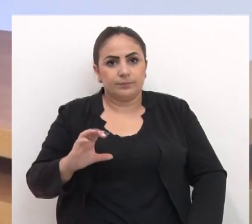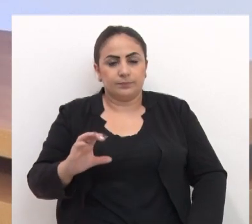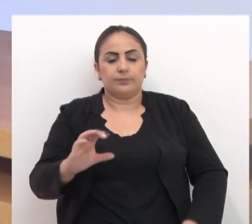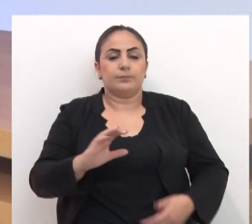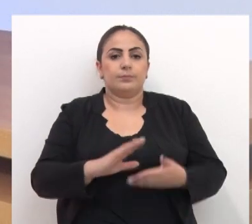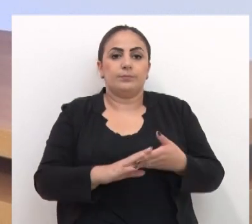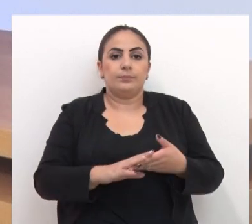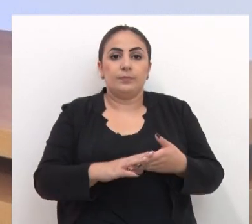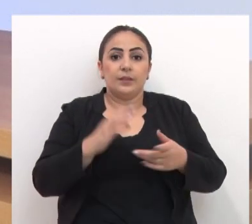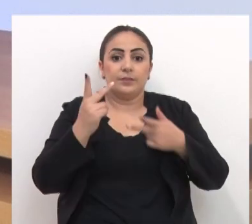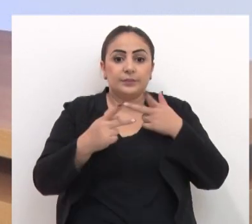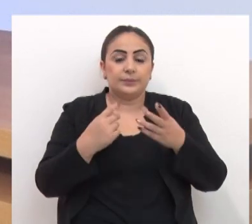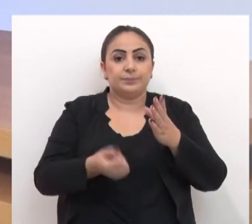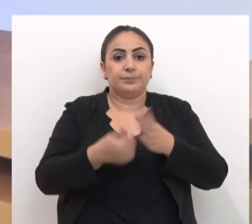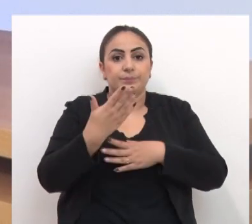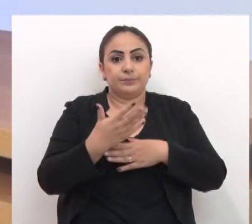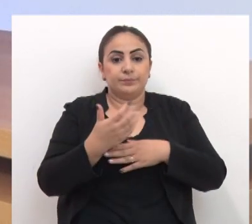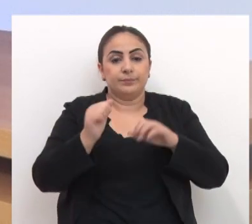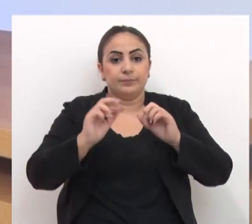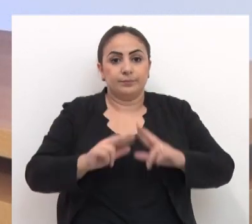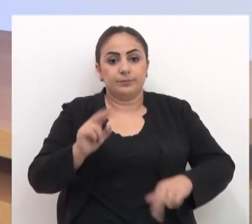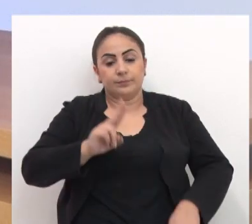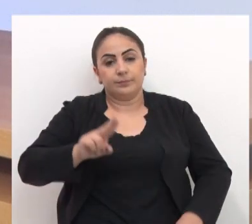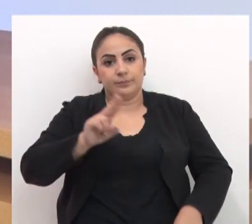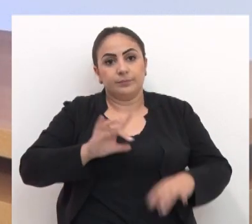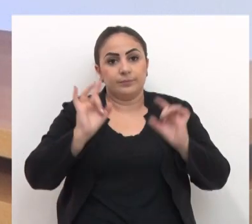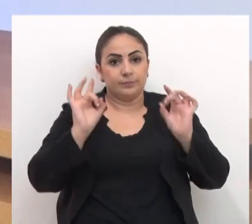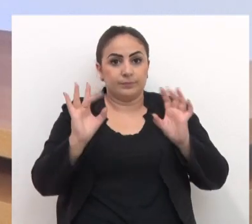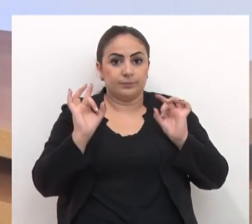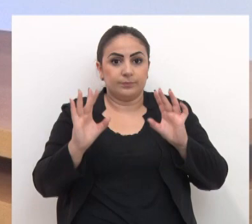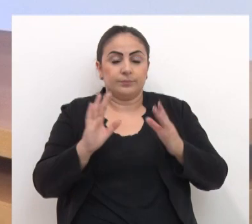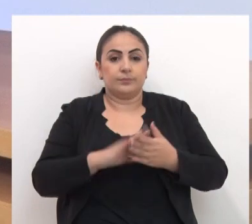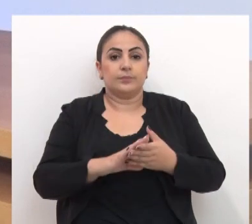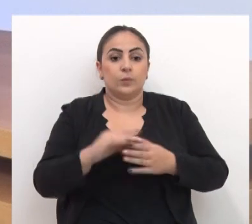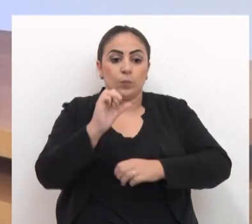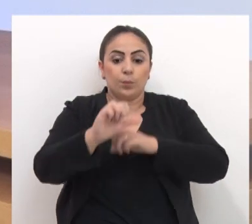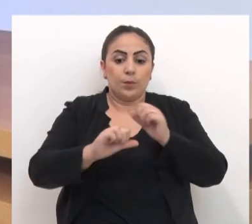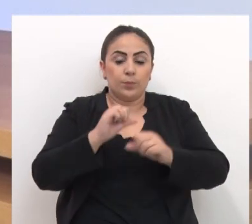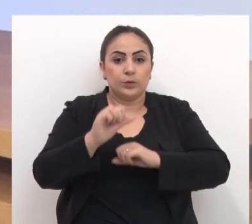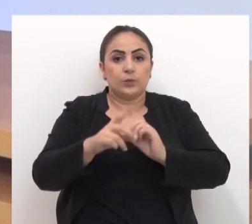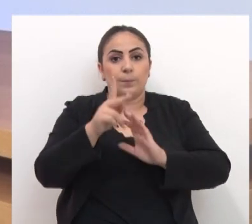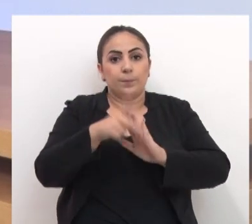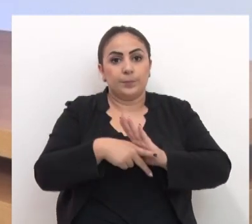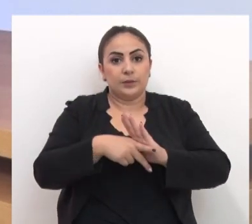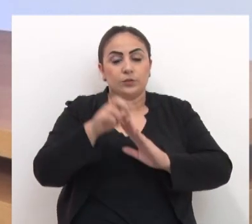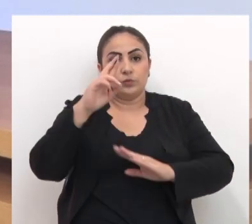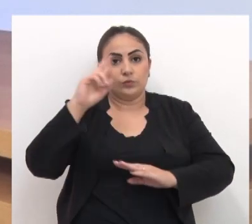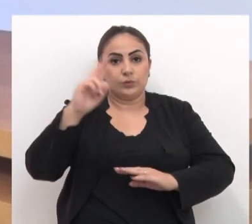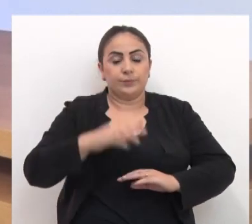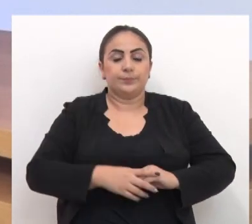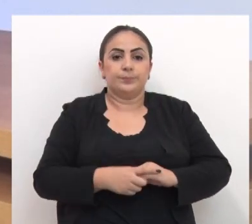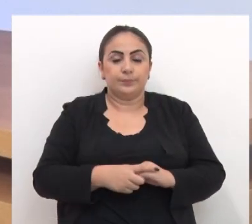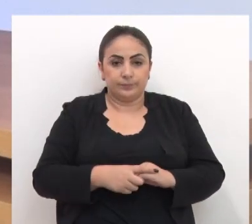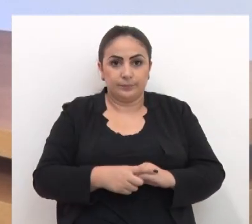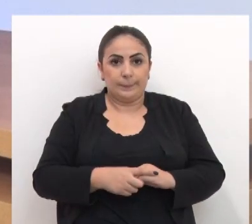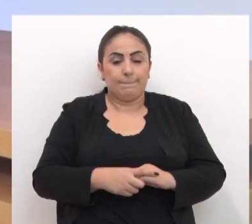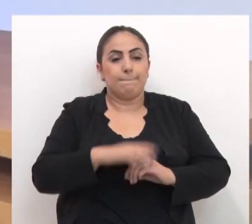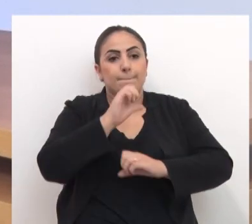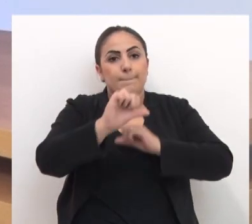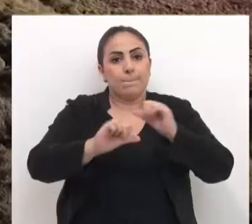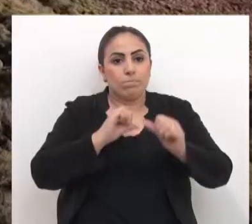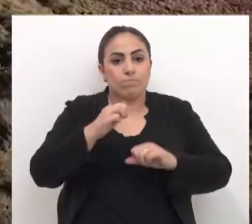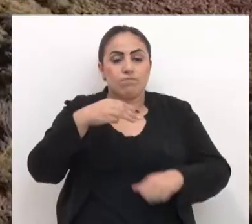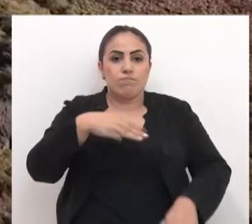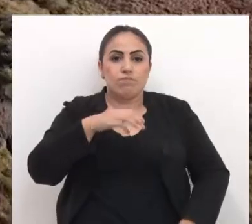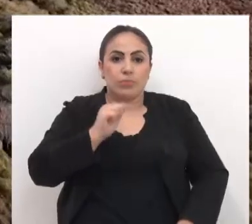Patrick Cavalcante. Trata-se da criação de uma zona de uso especial através de uma mudança no plano diretor.